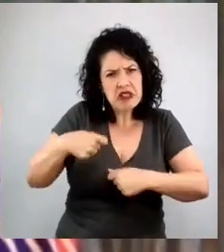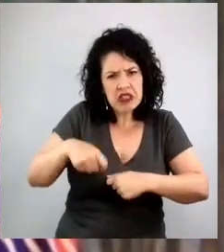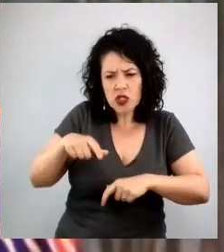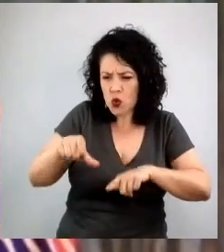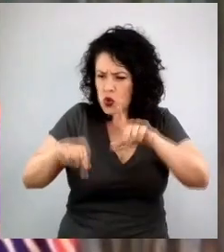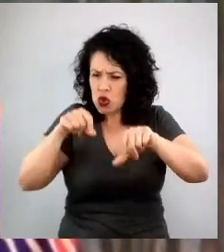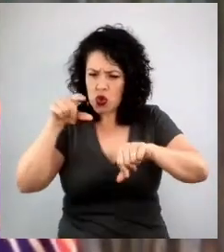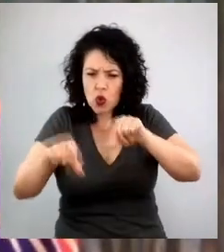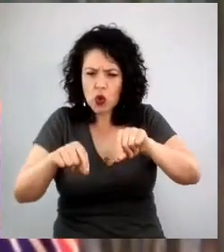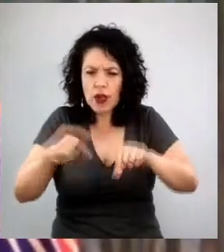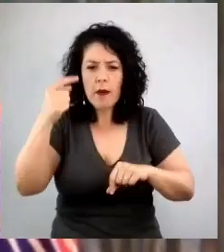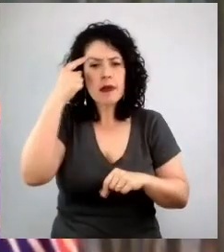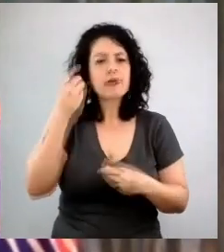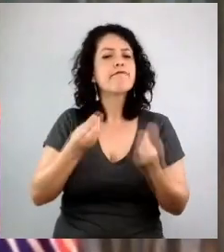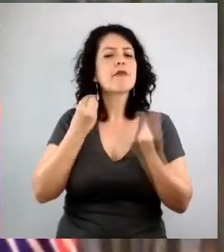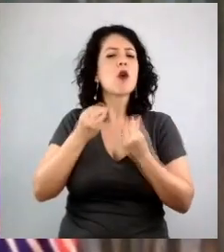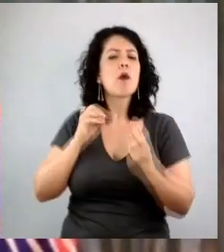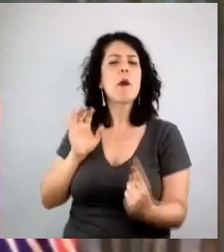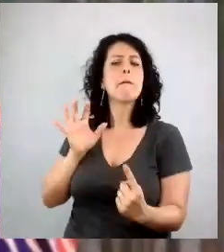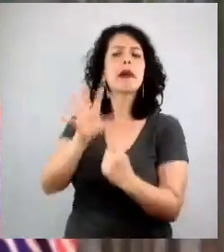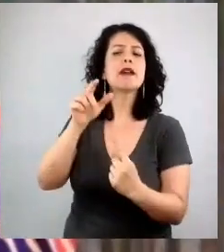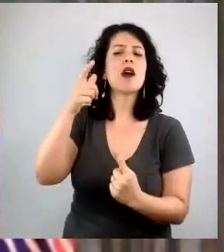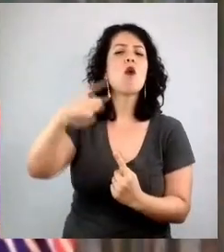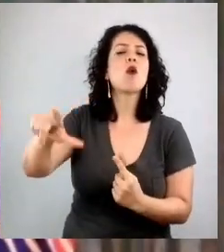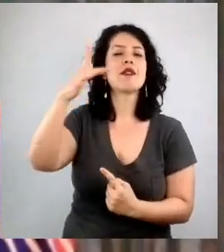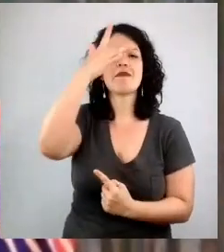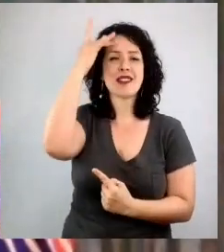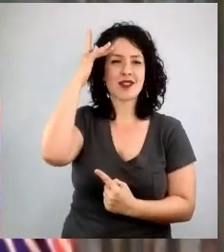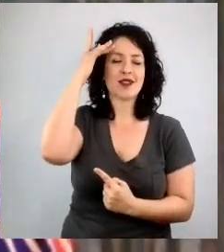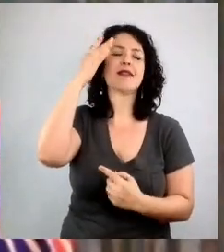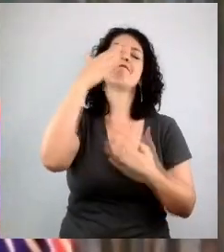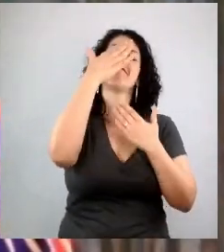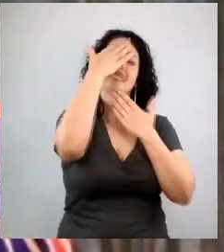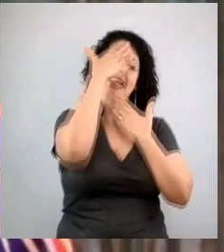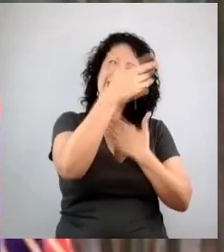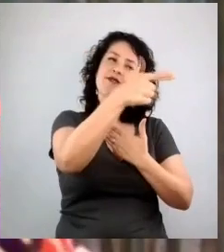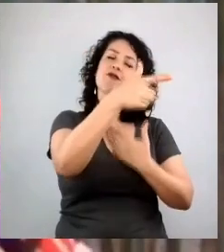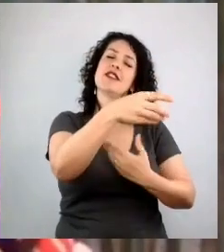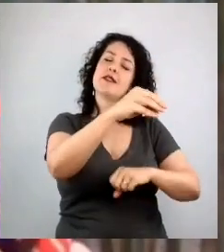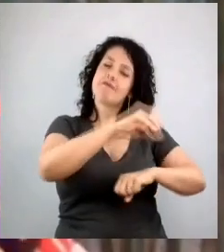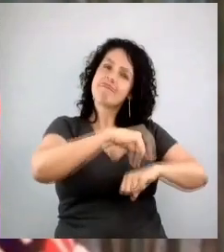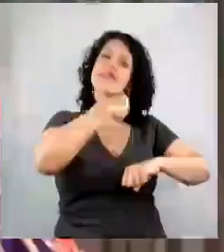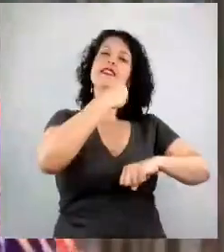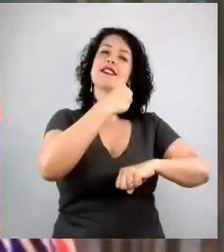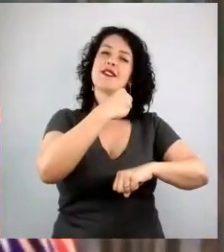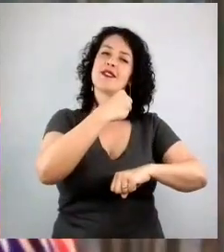transformando gente. Obrigada demais por ser esse ser humano incrível. Você merece.